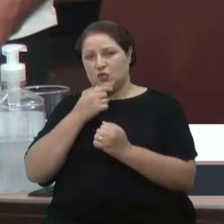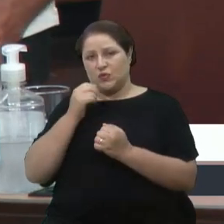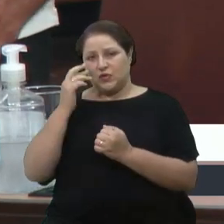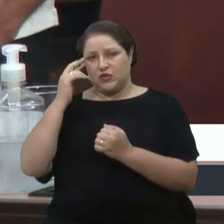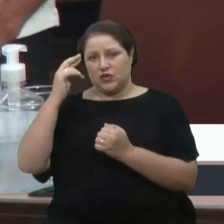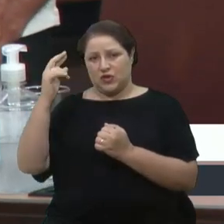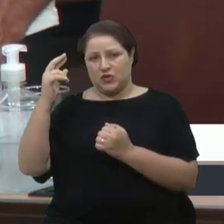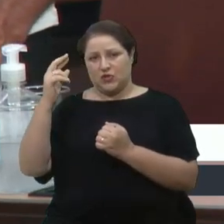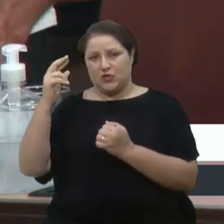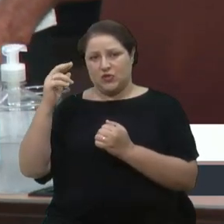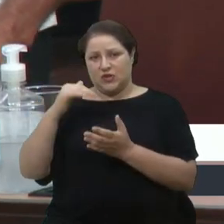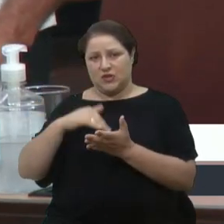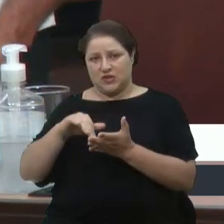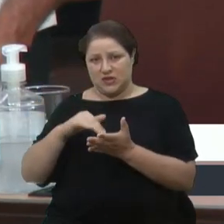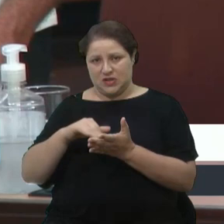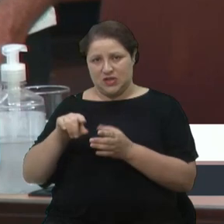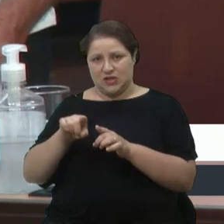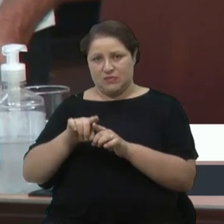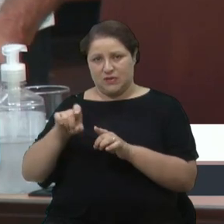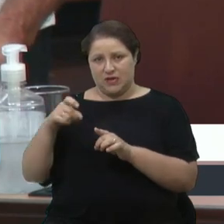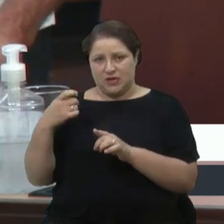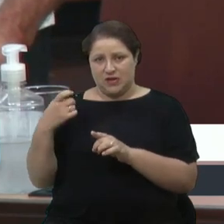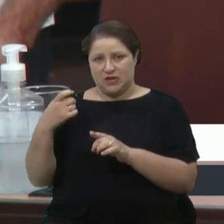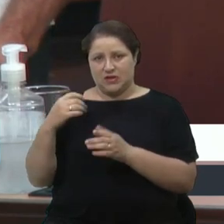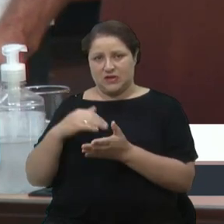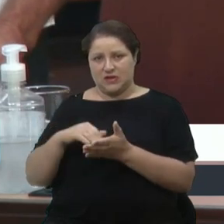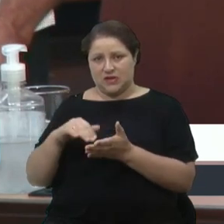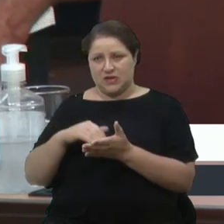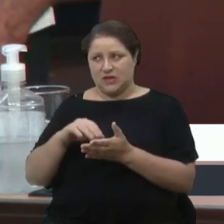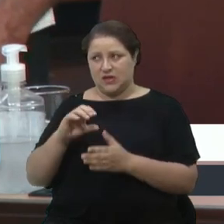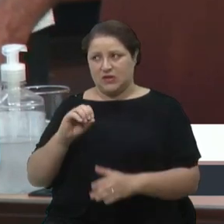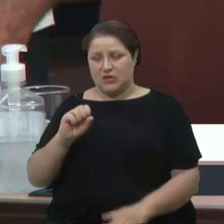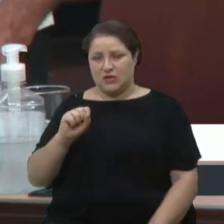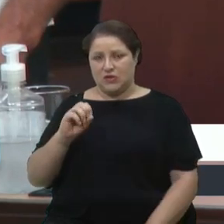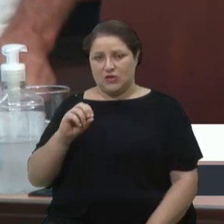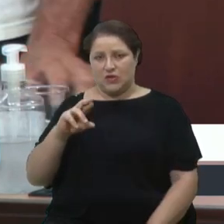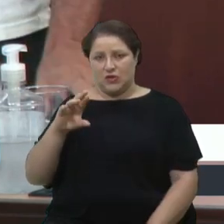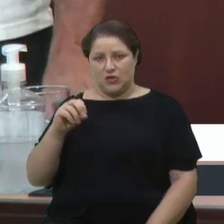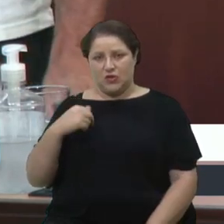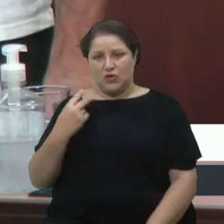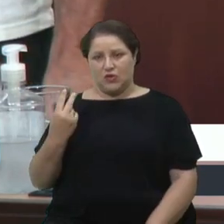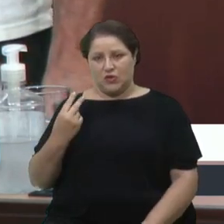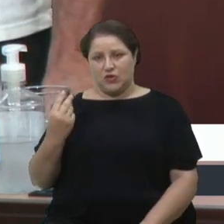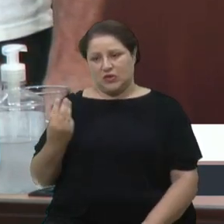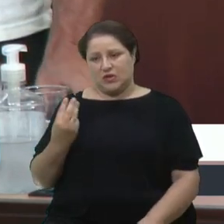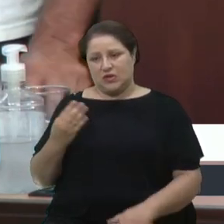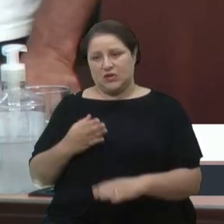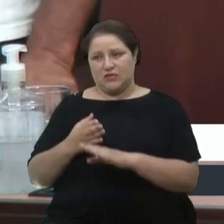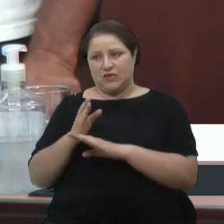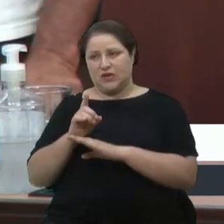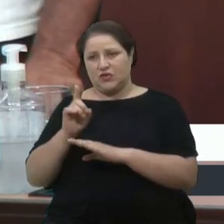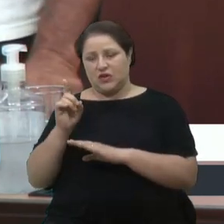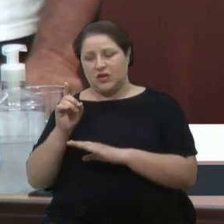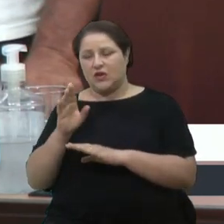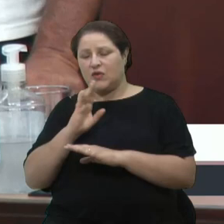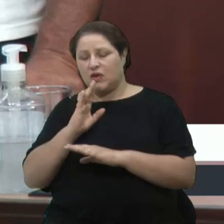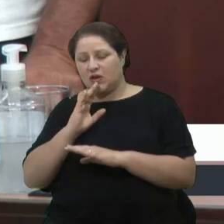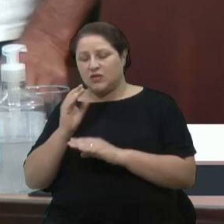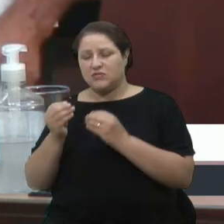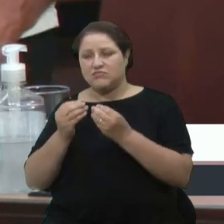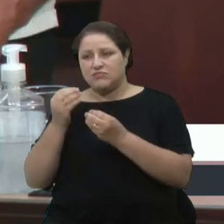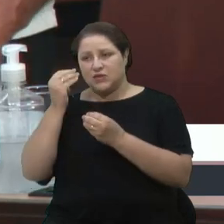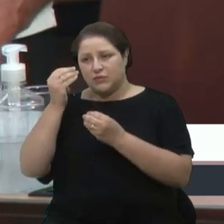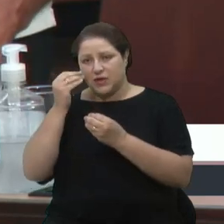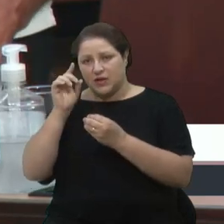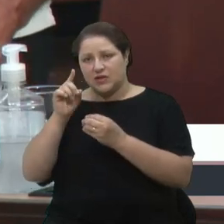e o ex-secretário Osório. Fomos lá, conhecemos, porque é uma experiência positiva que tem dado